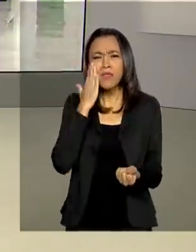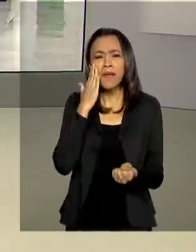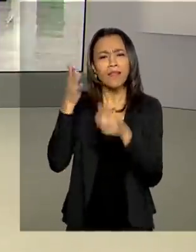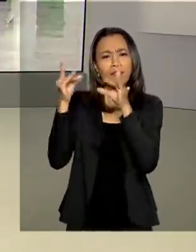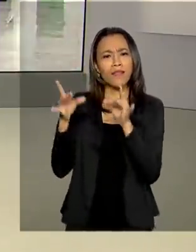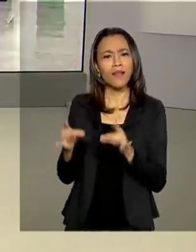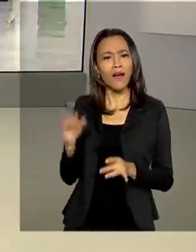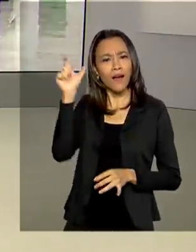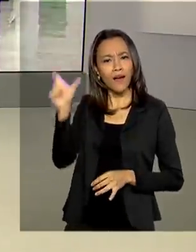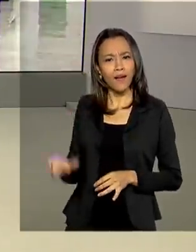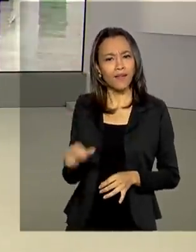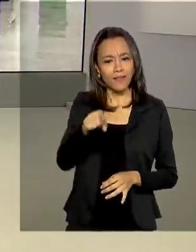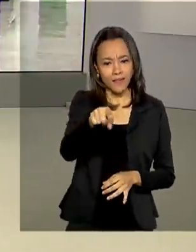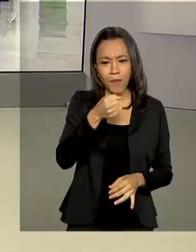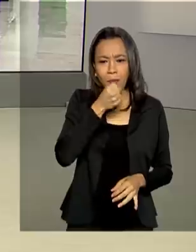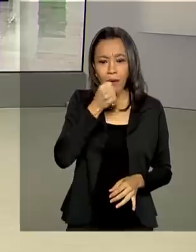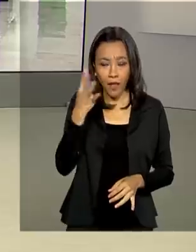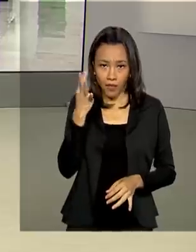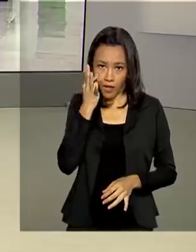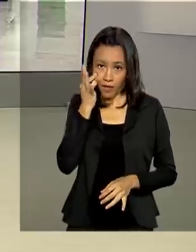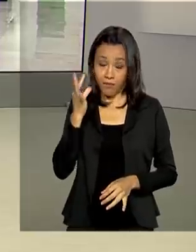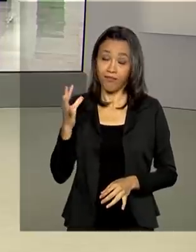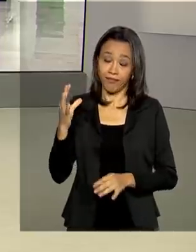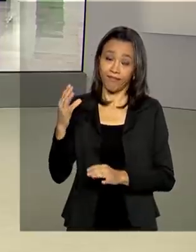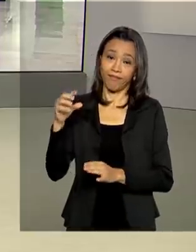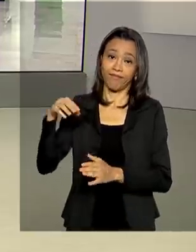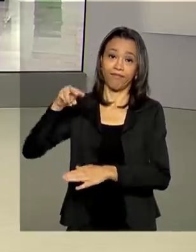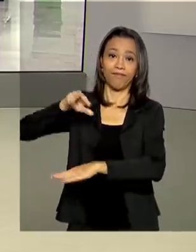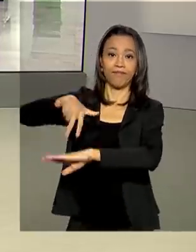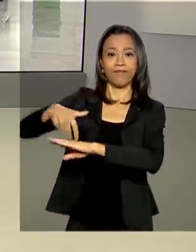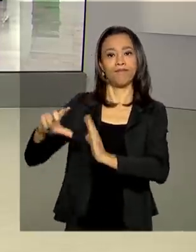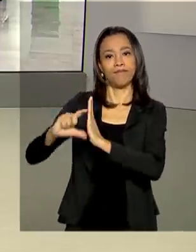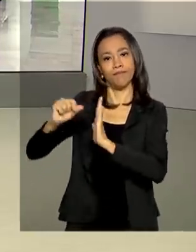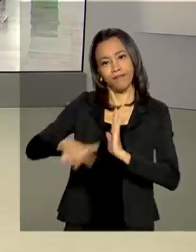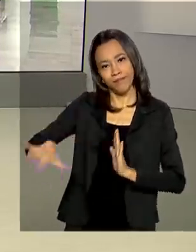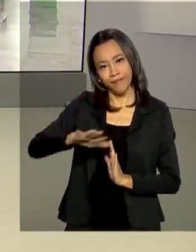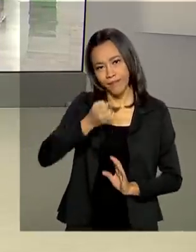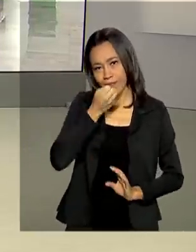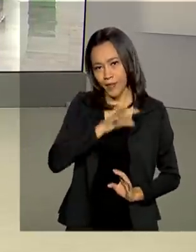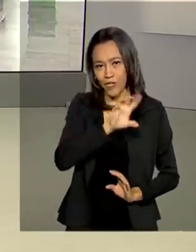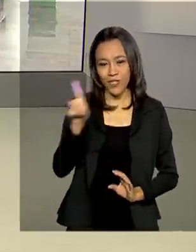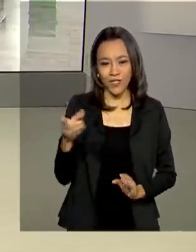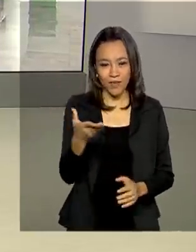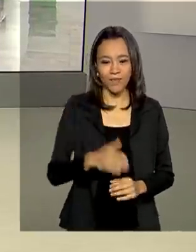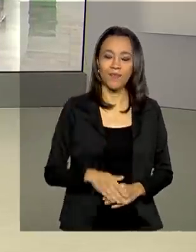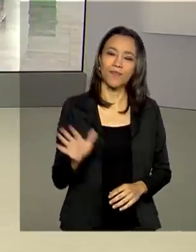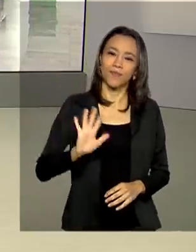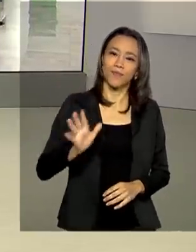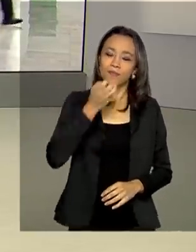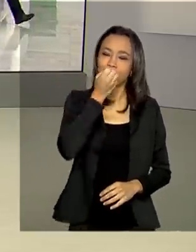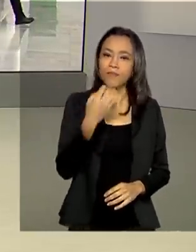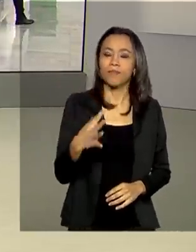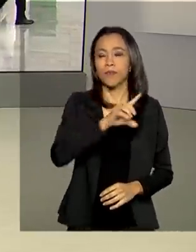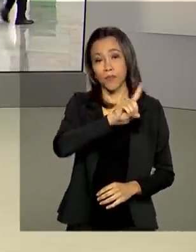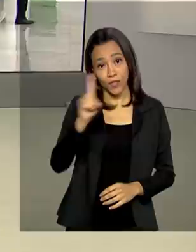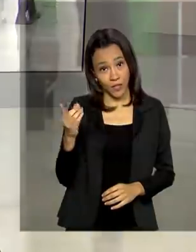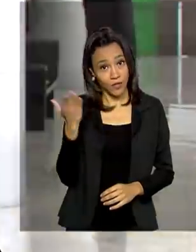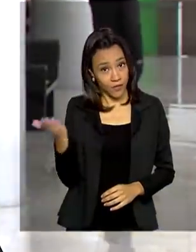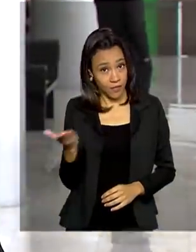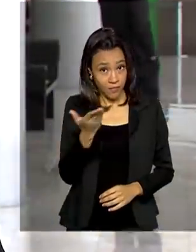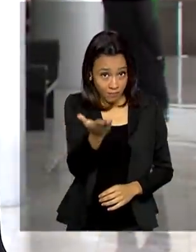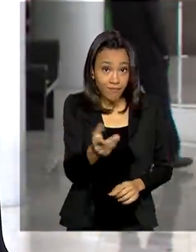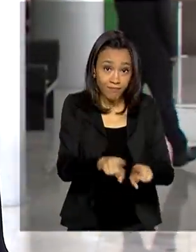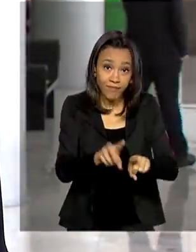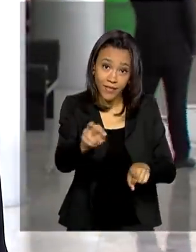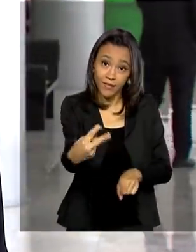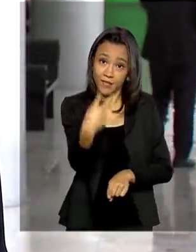repórter Luciana Colares de Holanda, ela está no Palácio do Planalto. Bom dia, Luciana. Oi, Renata, bom dia pra você, bom dia pra você que acompanha